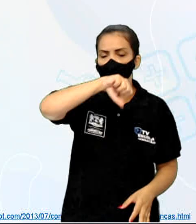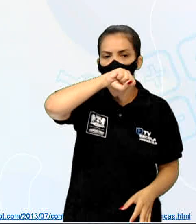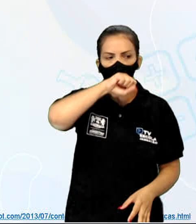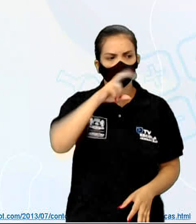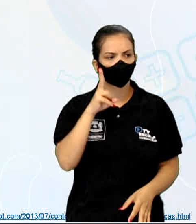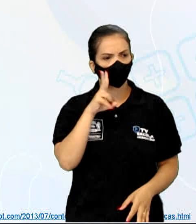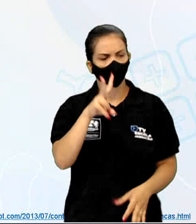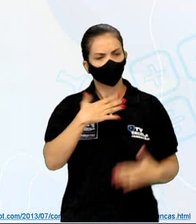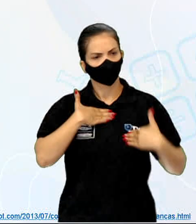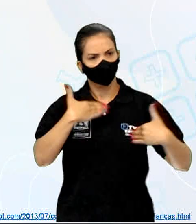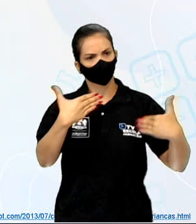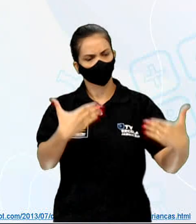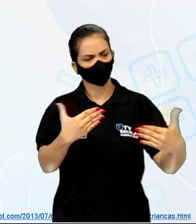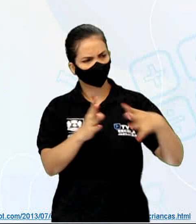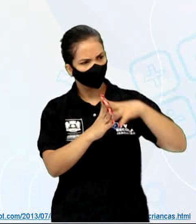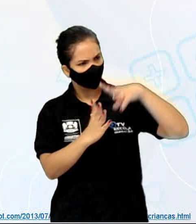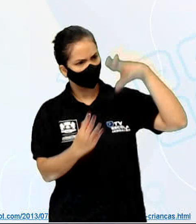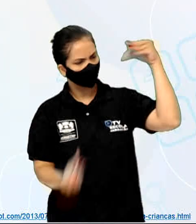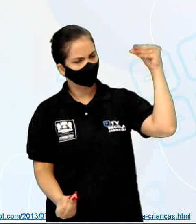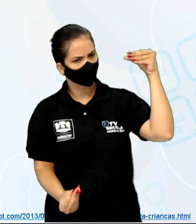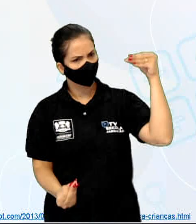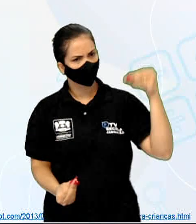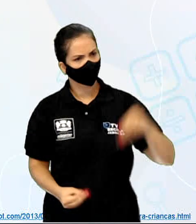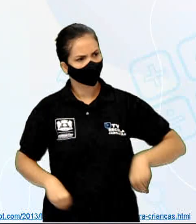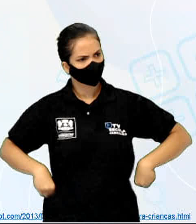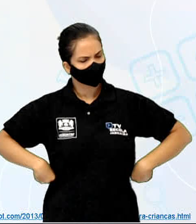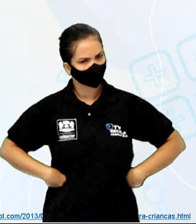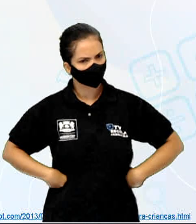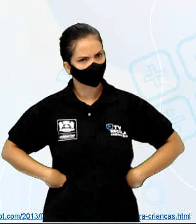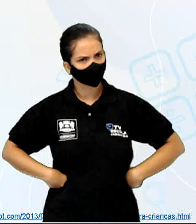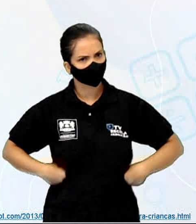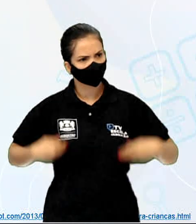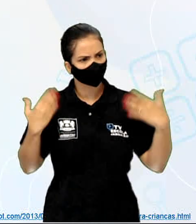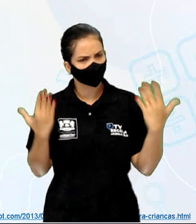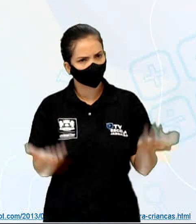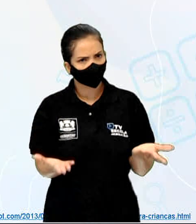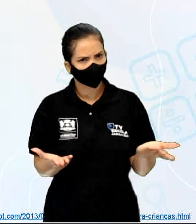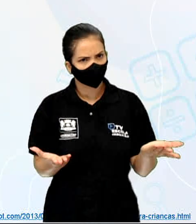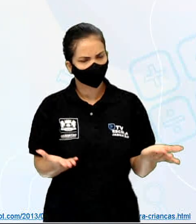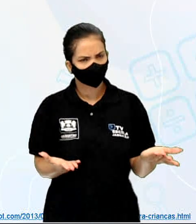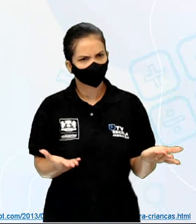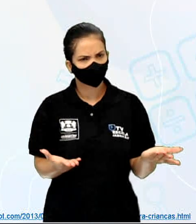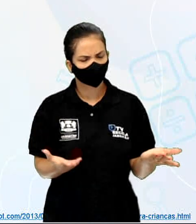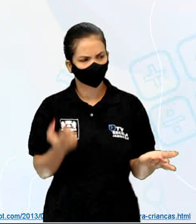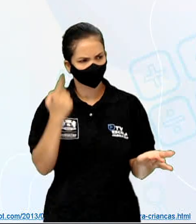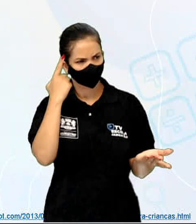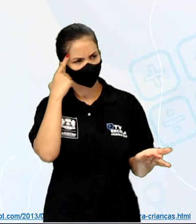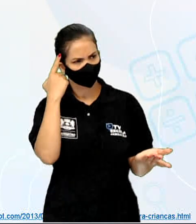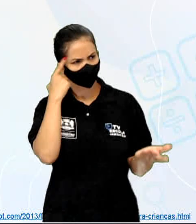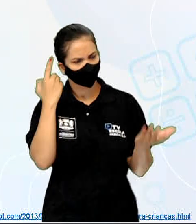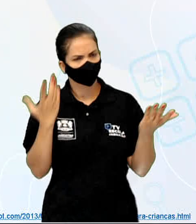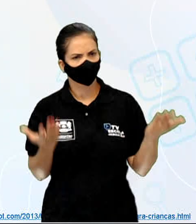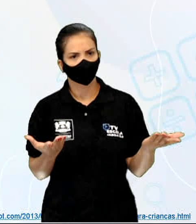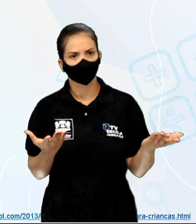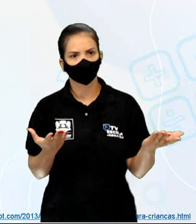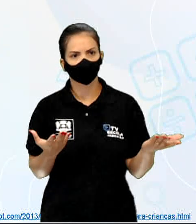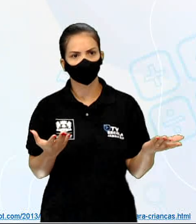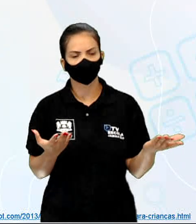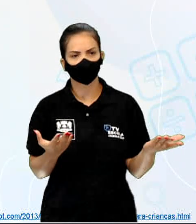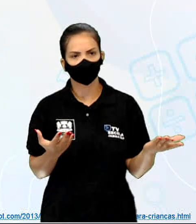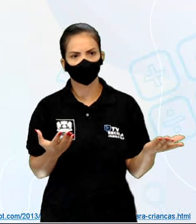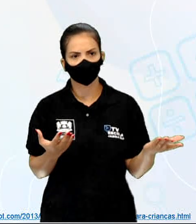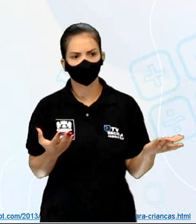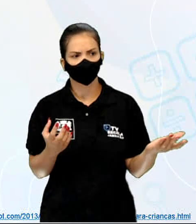espantada. Fantasma? Que coisa desesparata! Eu digo na maior